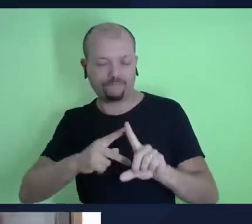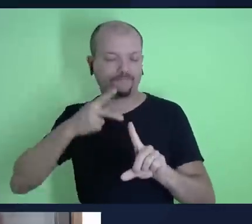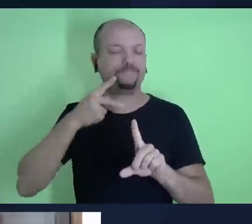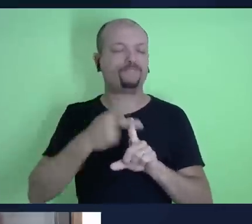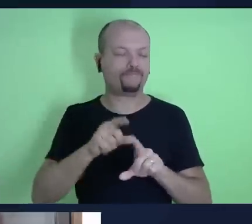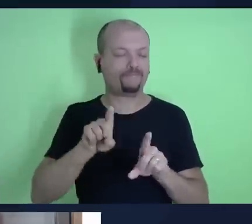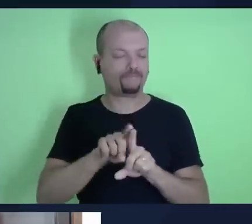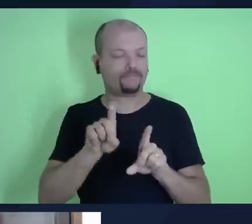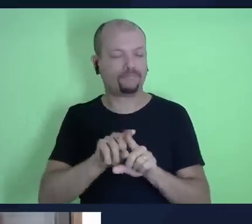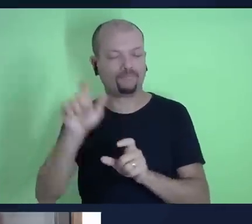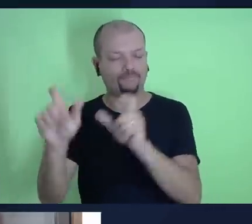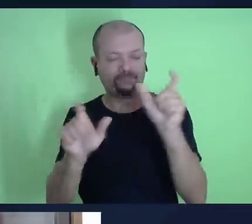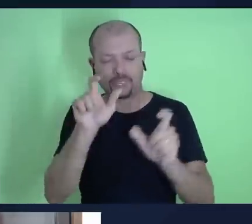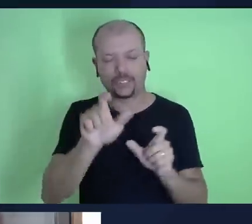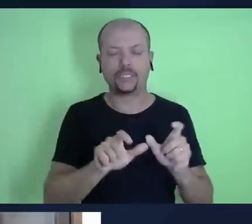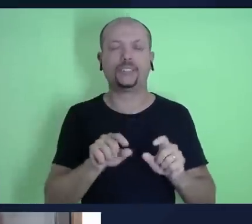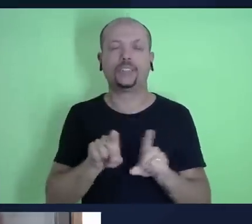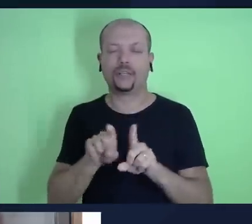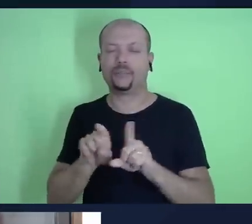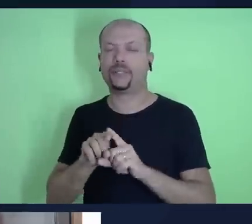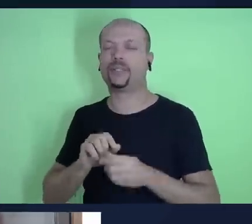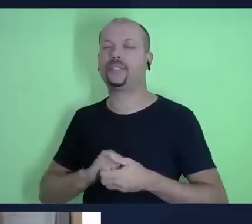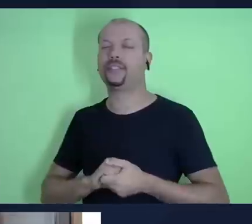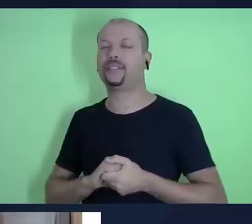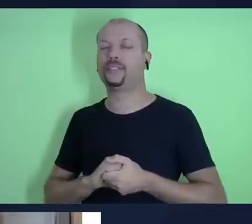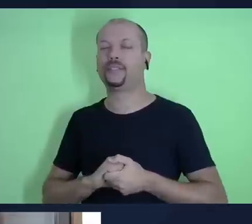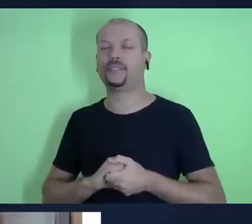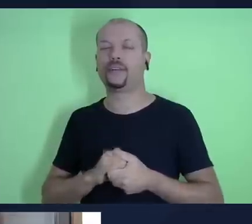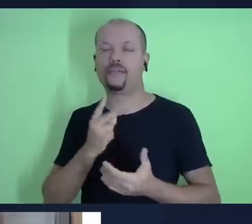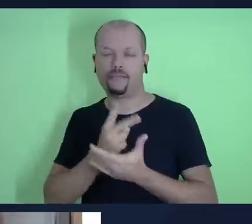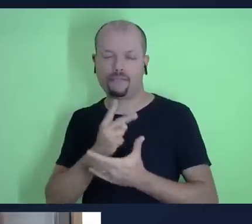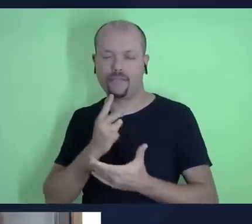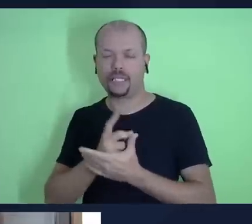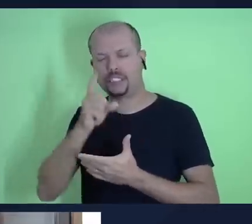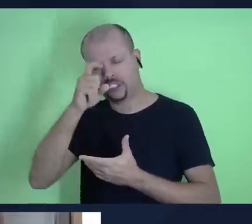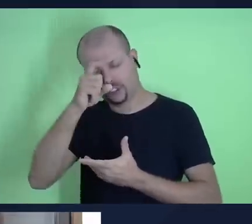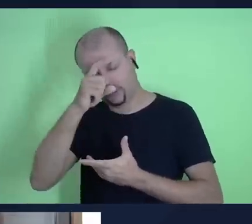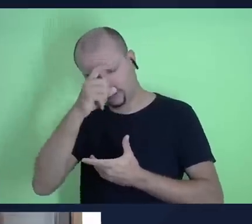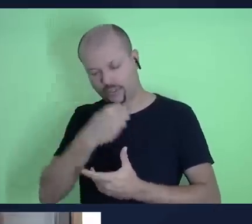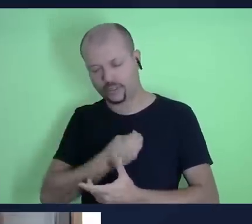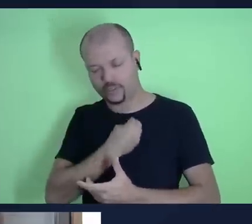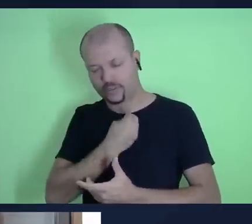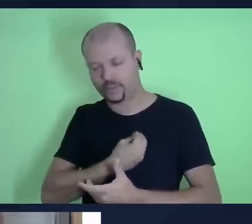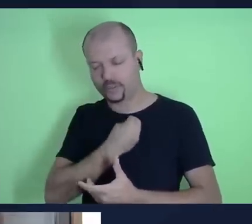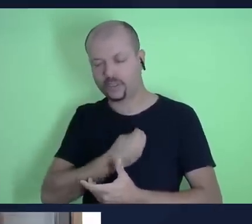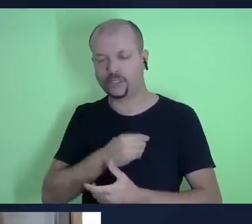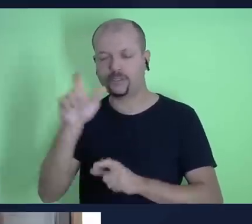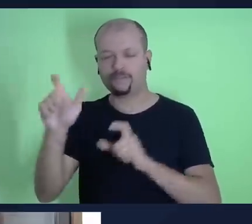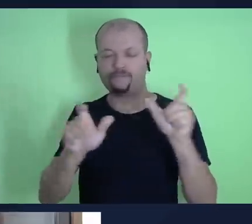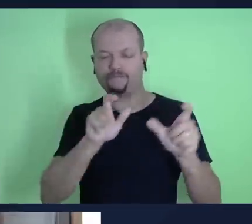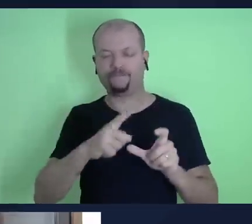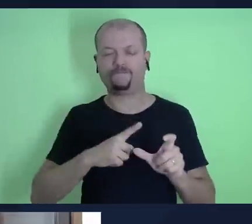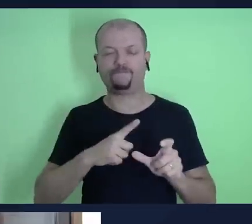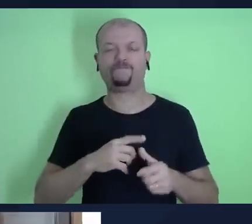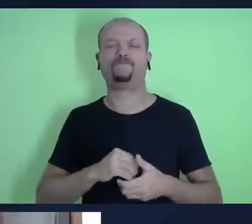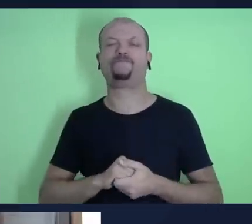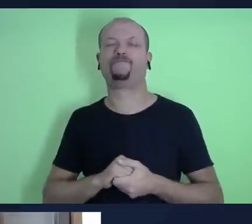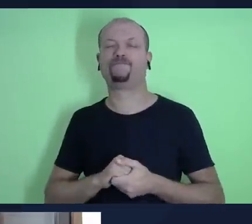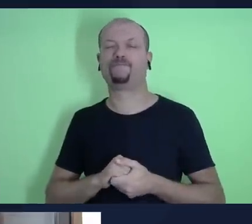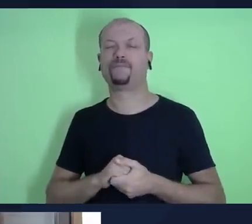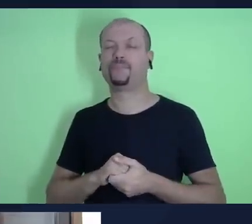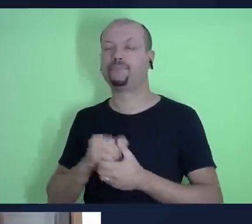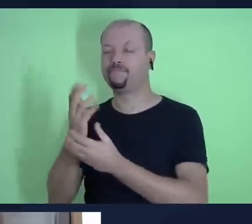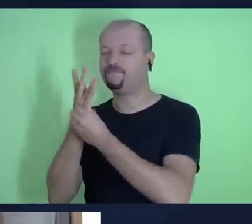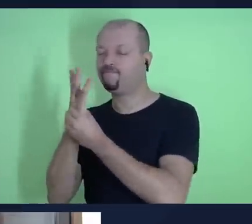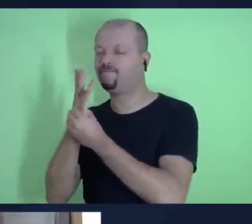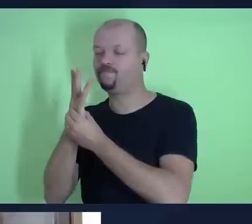cada um que em meio às provações as dificuldades que cada um enfrenta a tua mão protetora